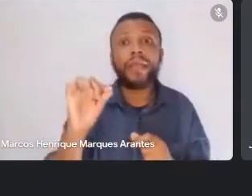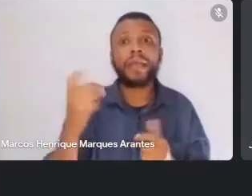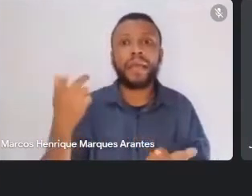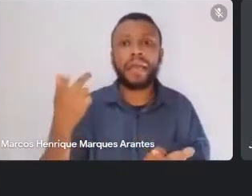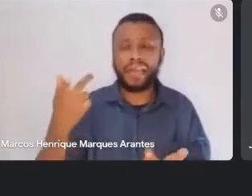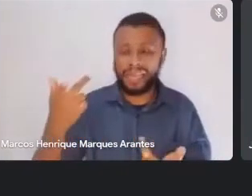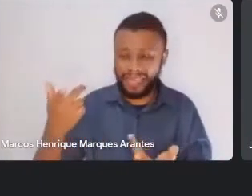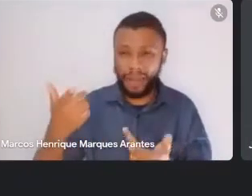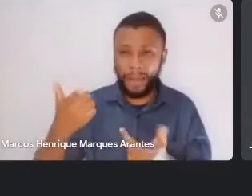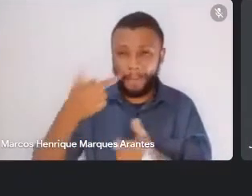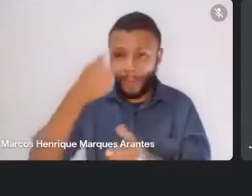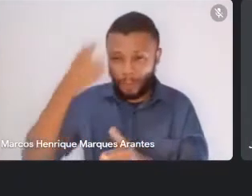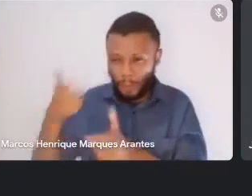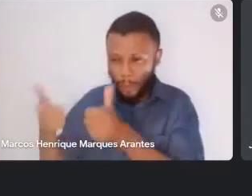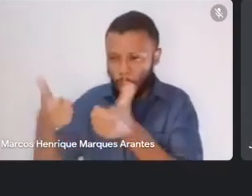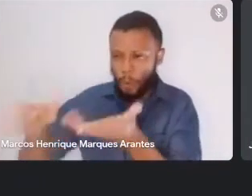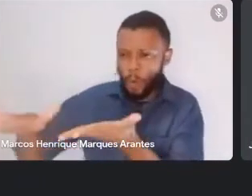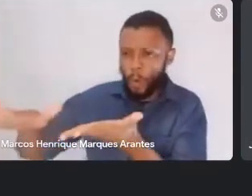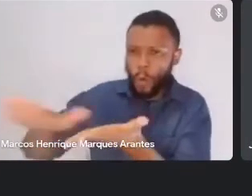mais.